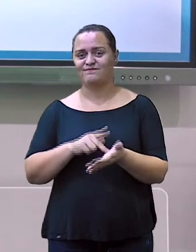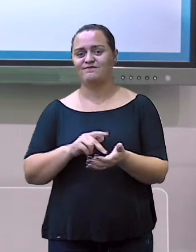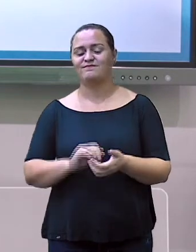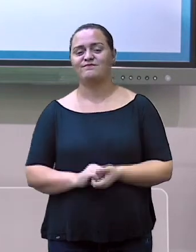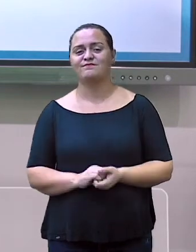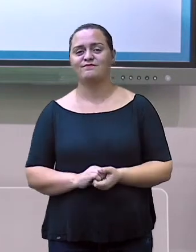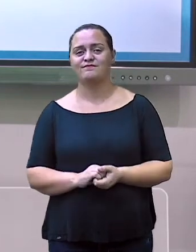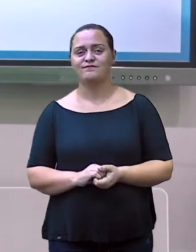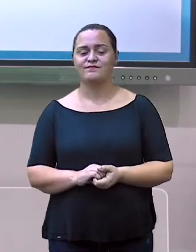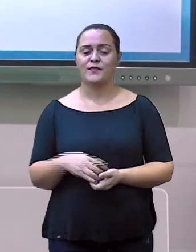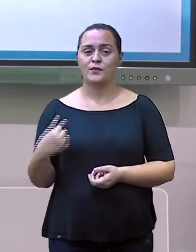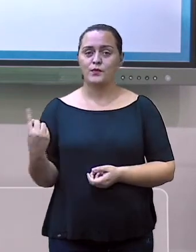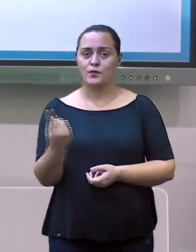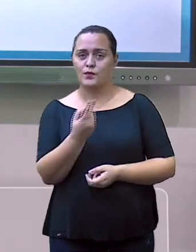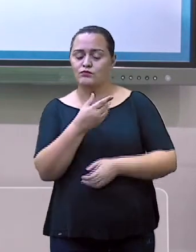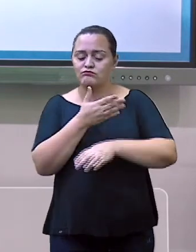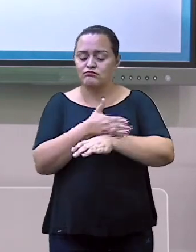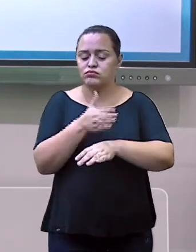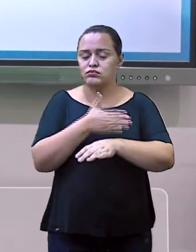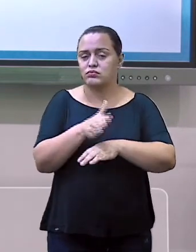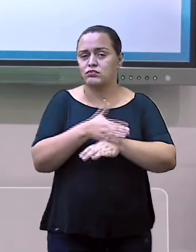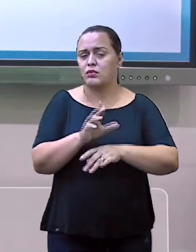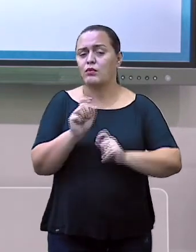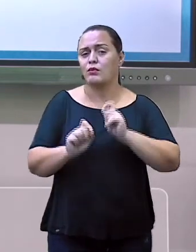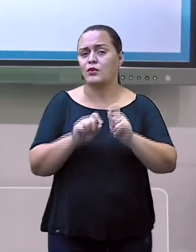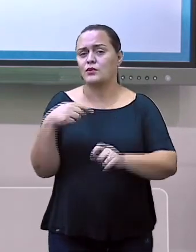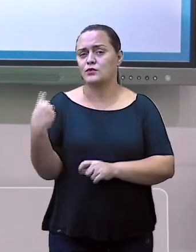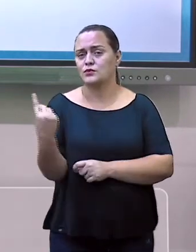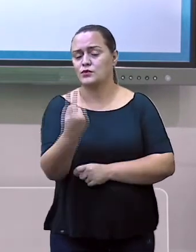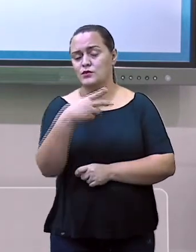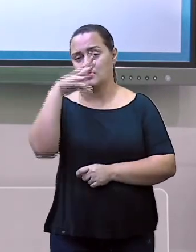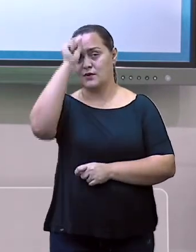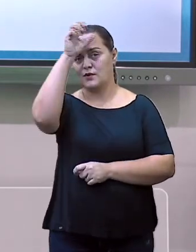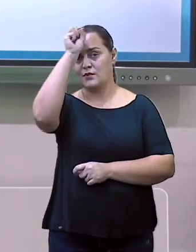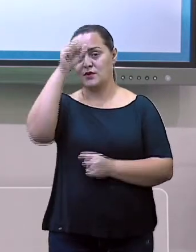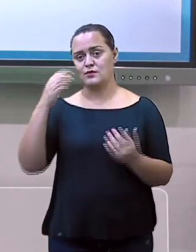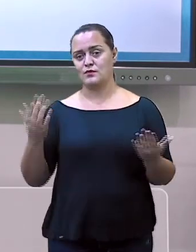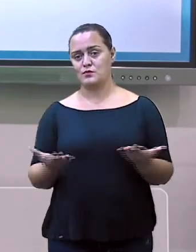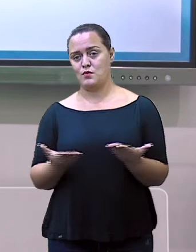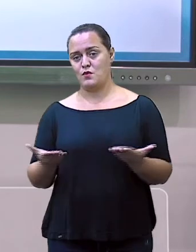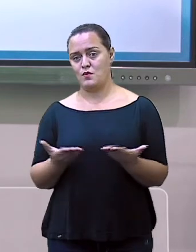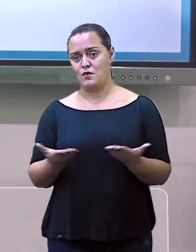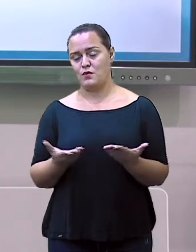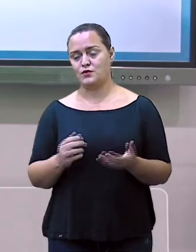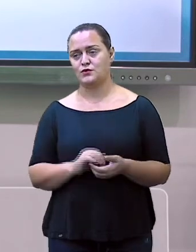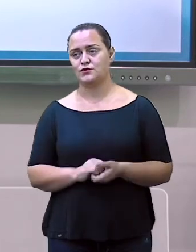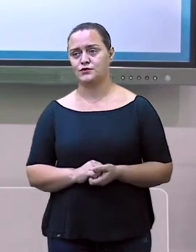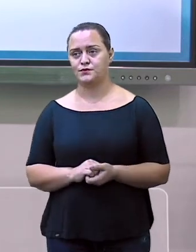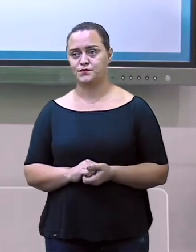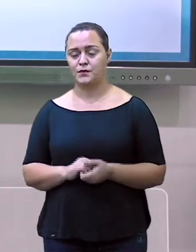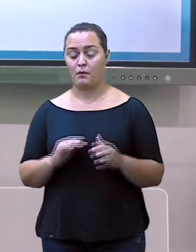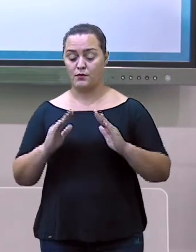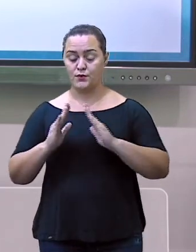conhecimento, o conhecimento das nossas aulas sobre a moradia. Tanto